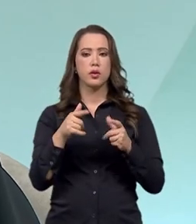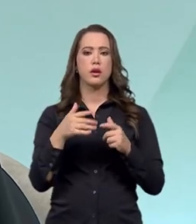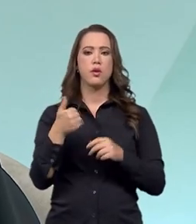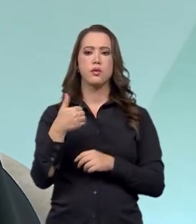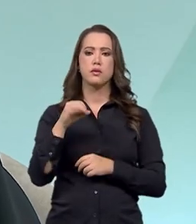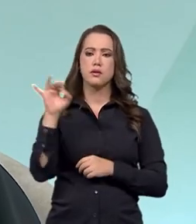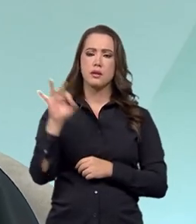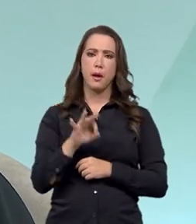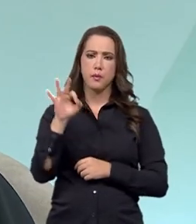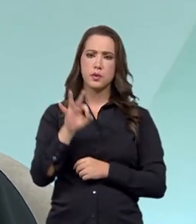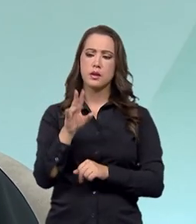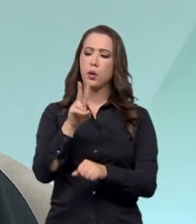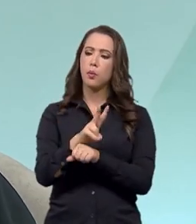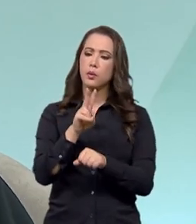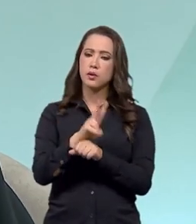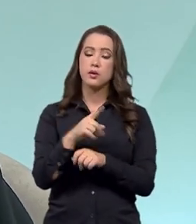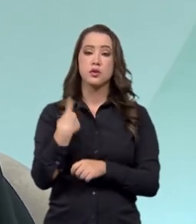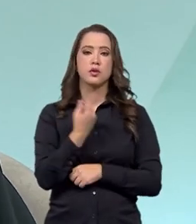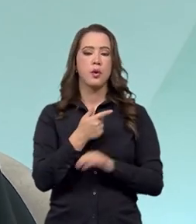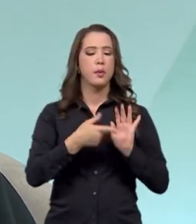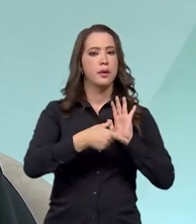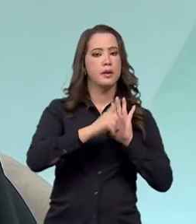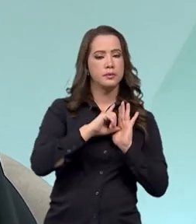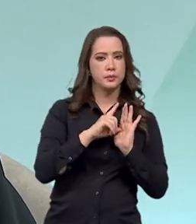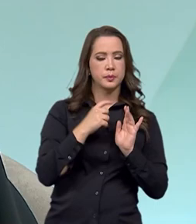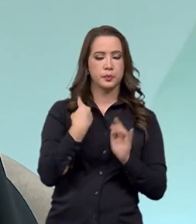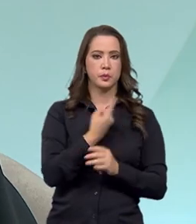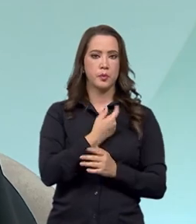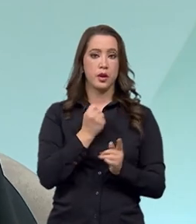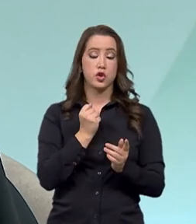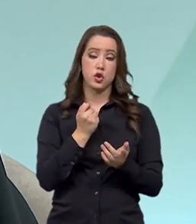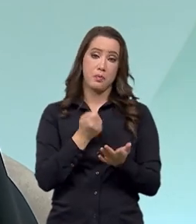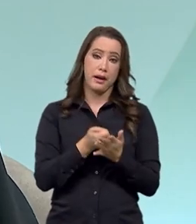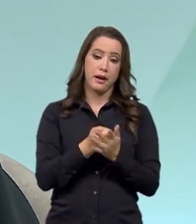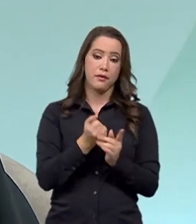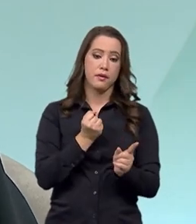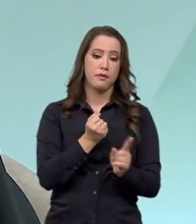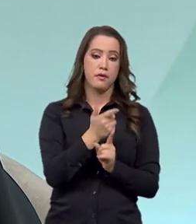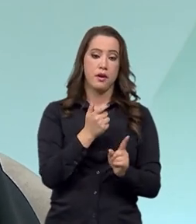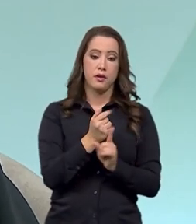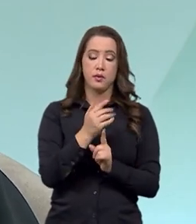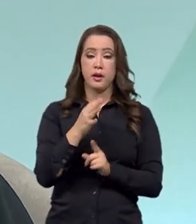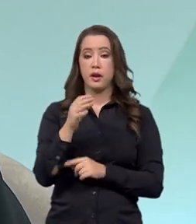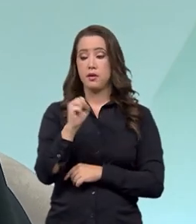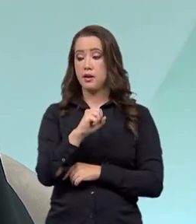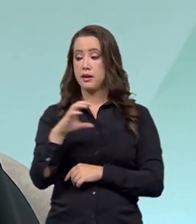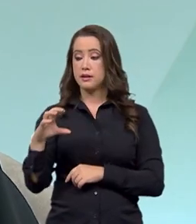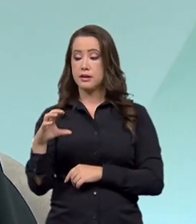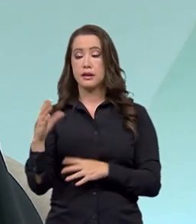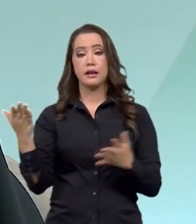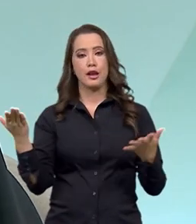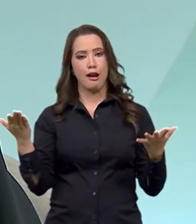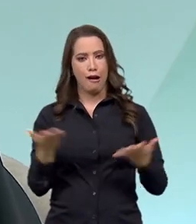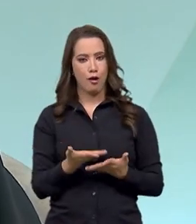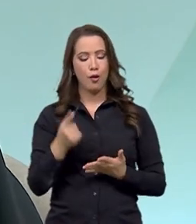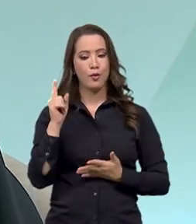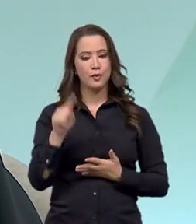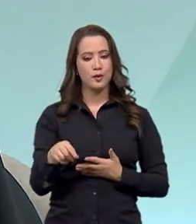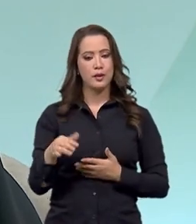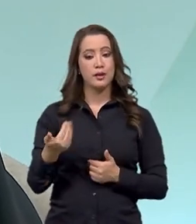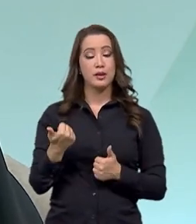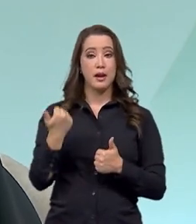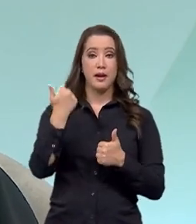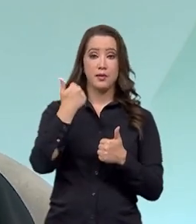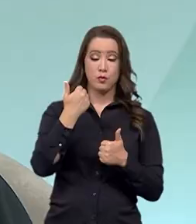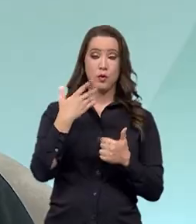aí nós pudemos, então, sair do aluguel. Nossa superintendência do IFAM em Santa Catarina agora é na antiga